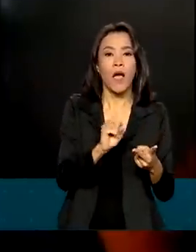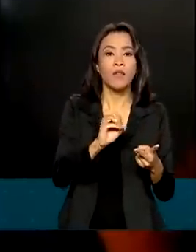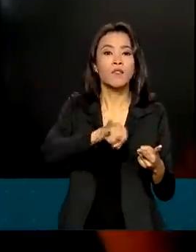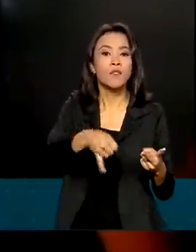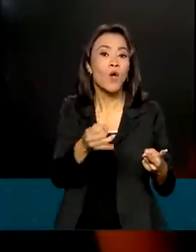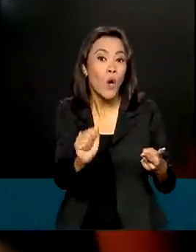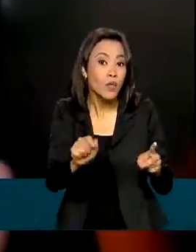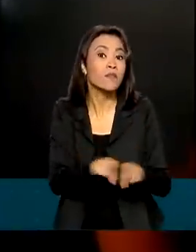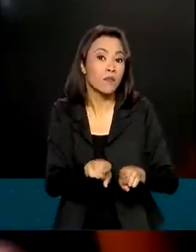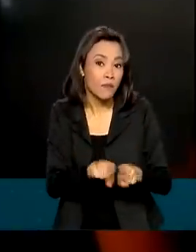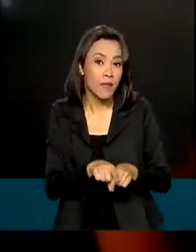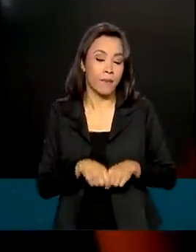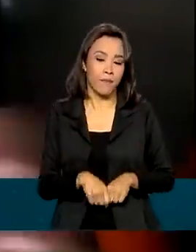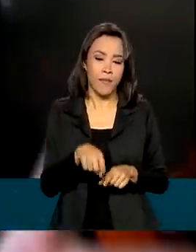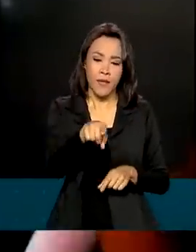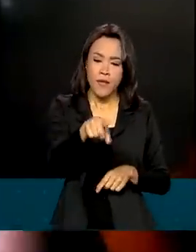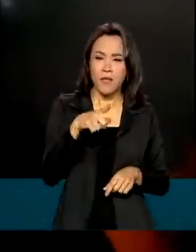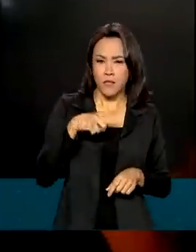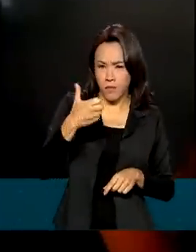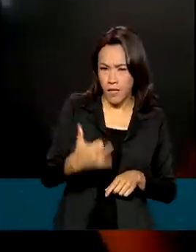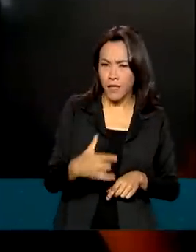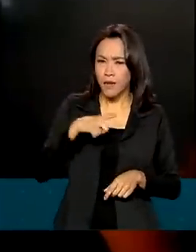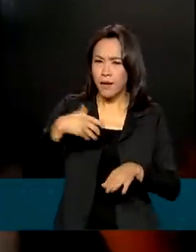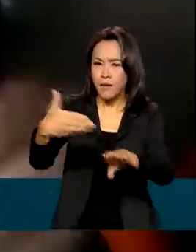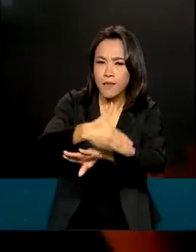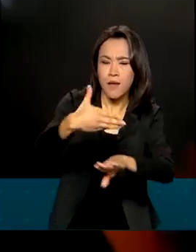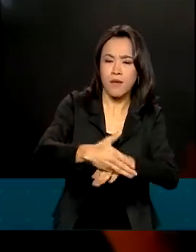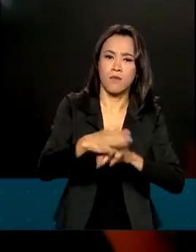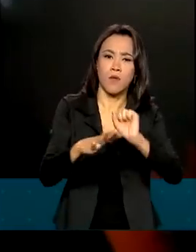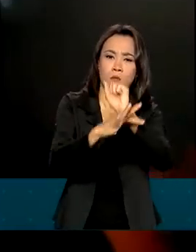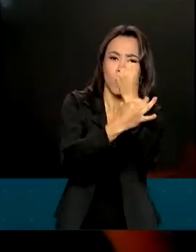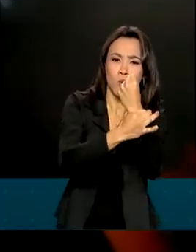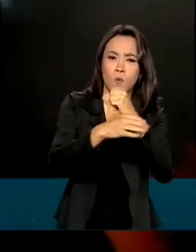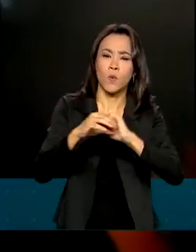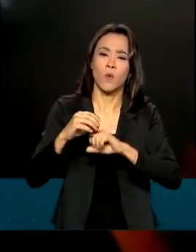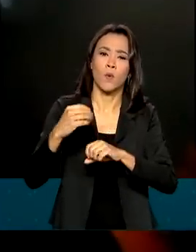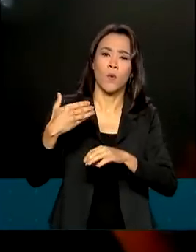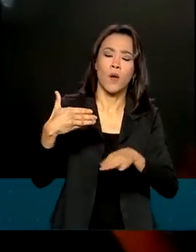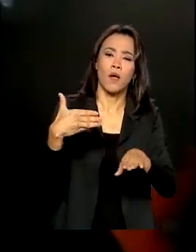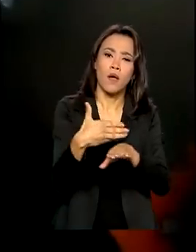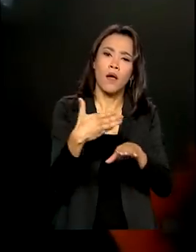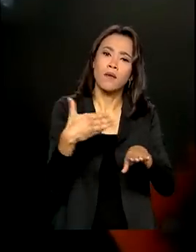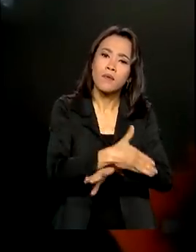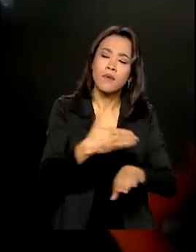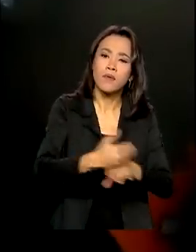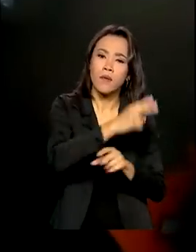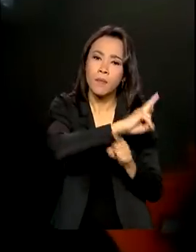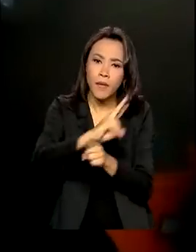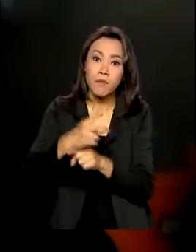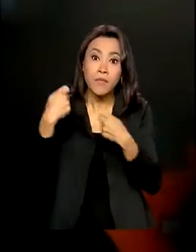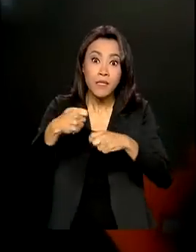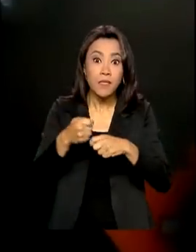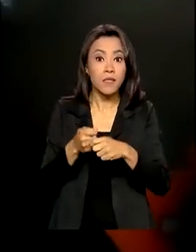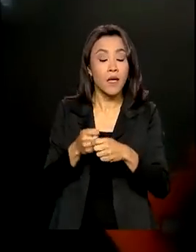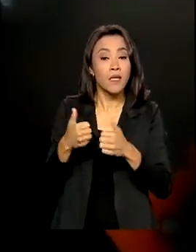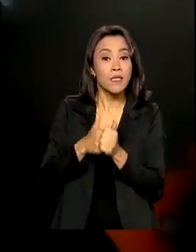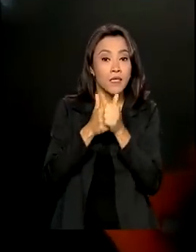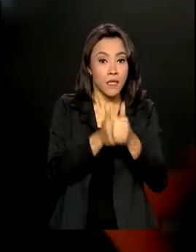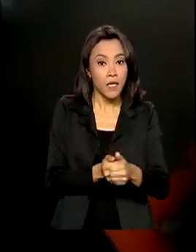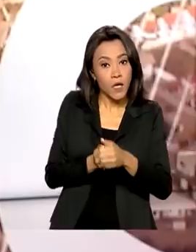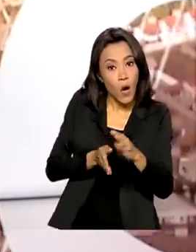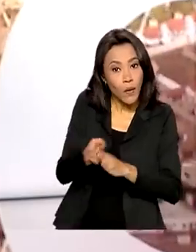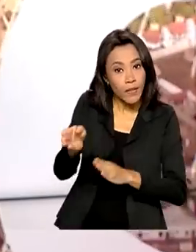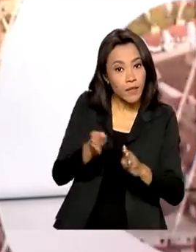acesso, muitas vezes, a financiamento e a um seguro, ele tem que semear, ele tem que obedecer as recomendações, as indicações do